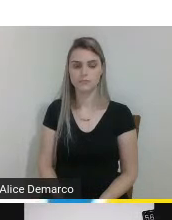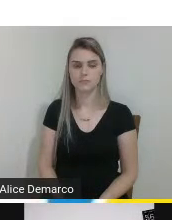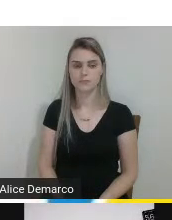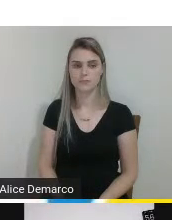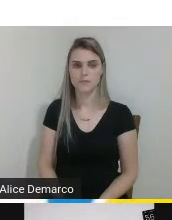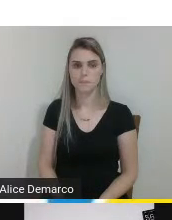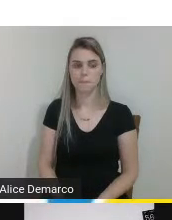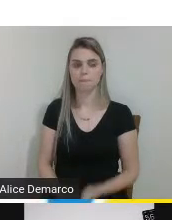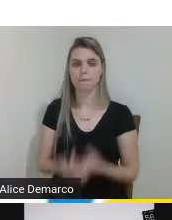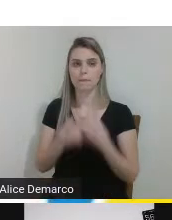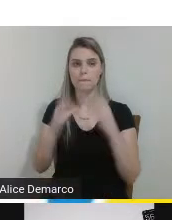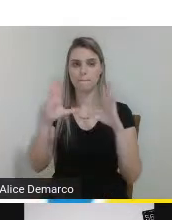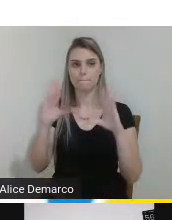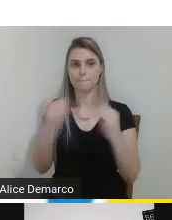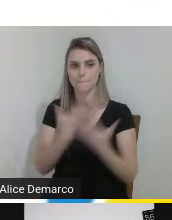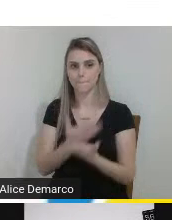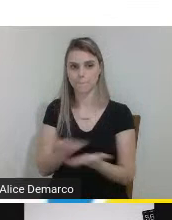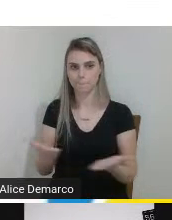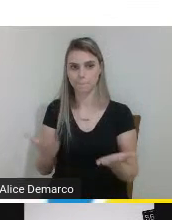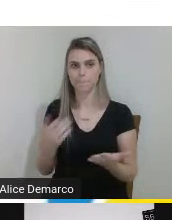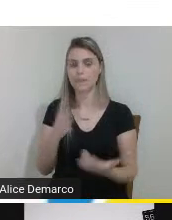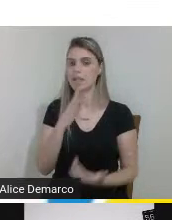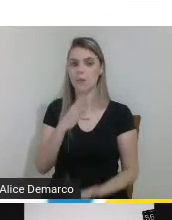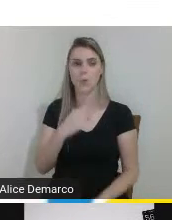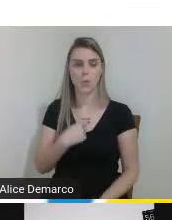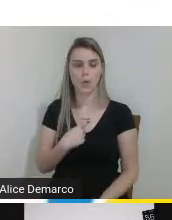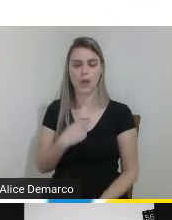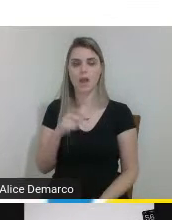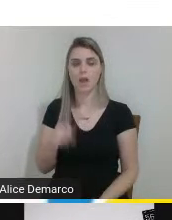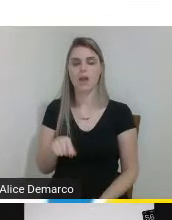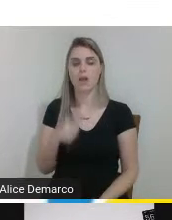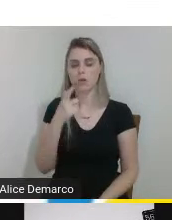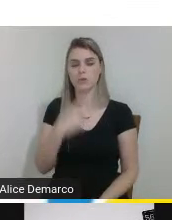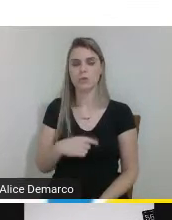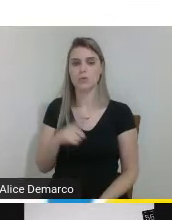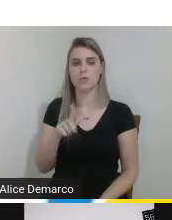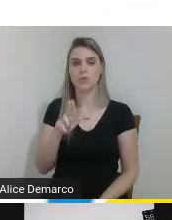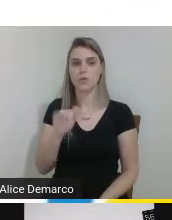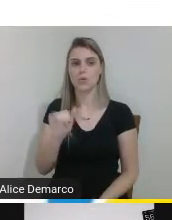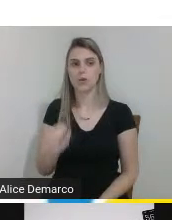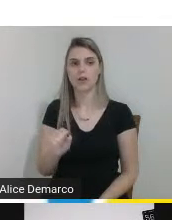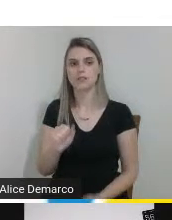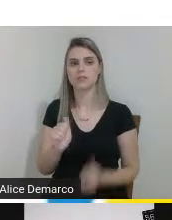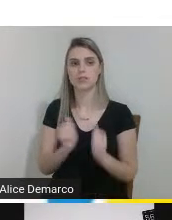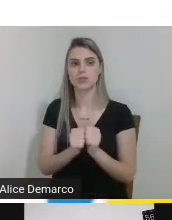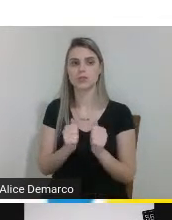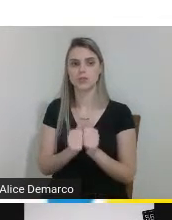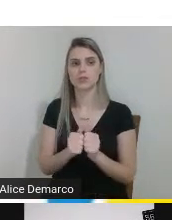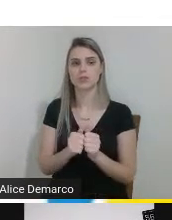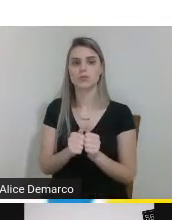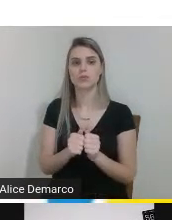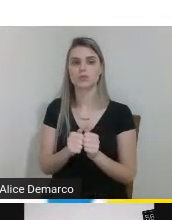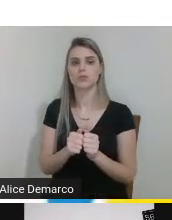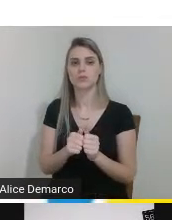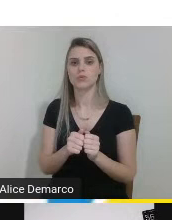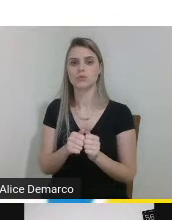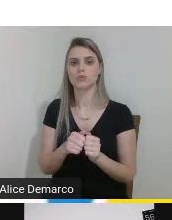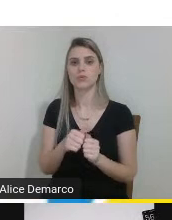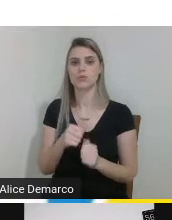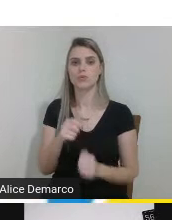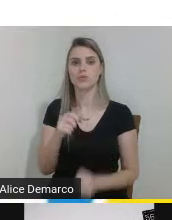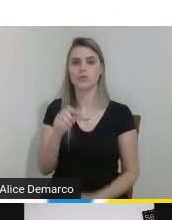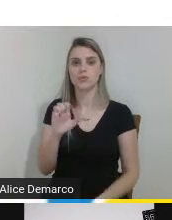Boa noite a todos para quem não me conhece eu sou o Lucas Menin da Silva e junto com o Eloardo Foguese nós fizemos parte do